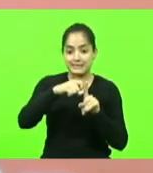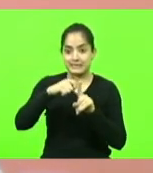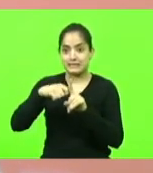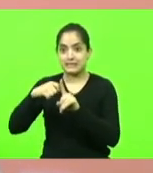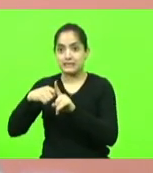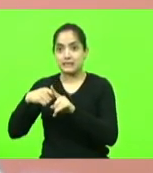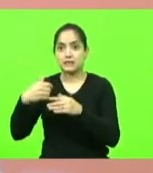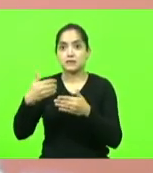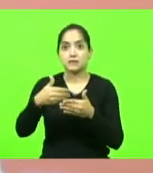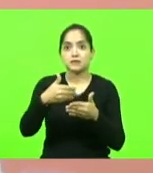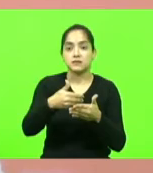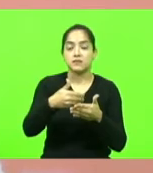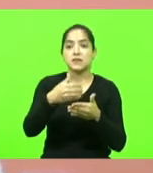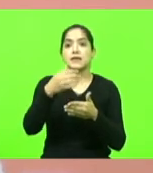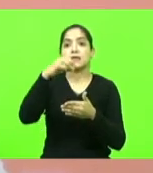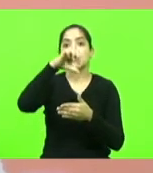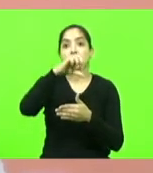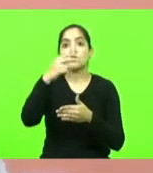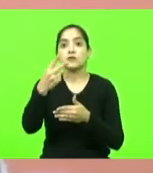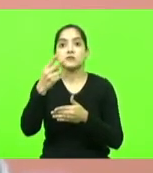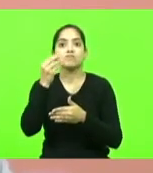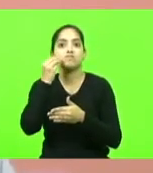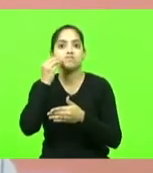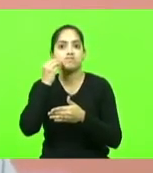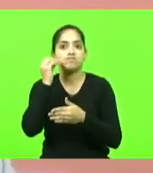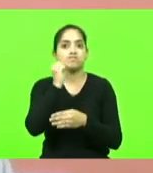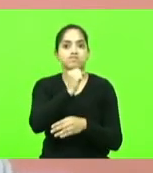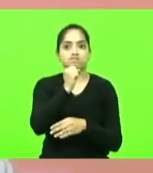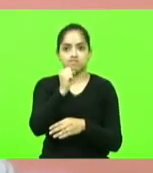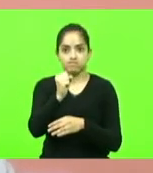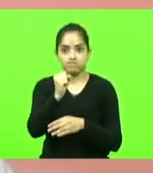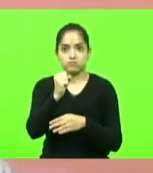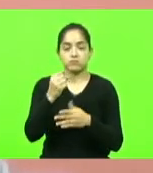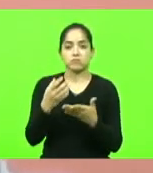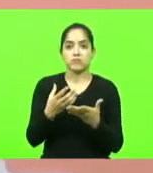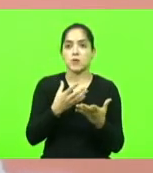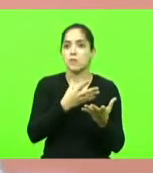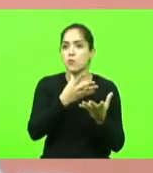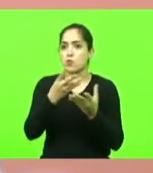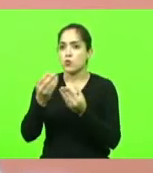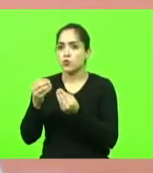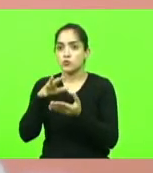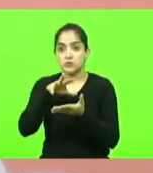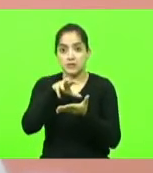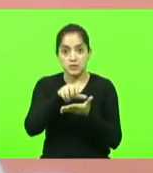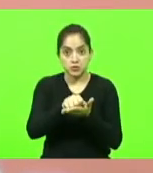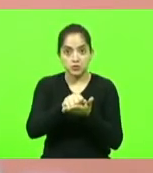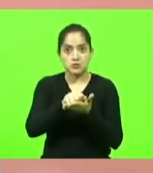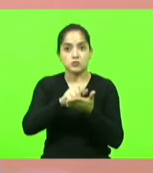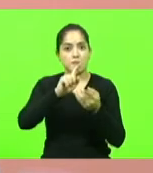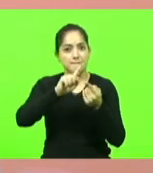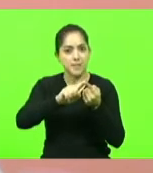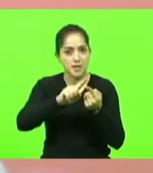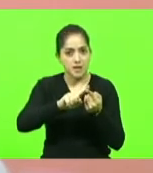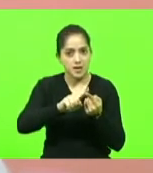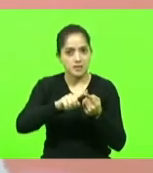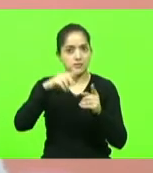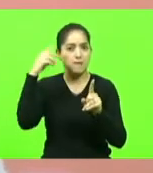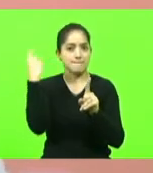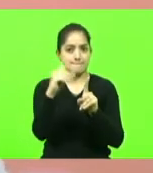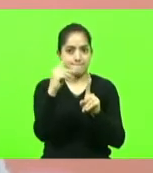92 tentativas de homicídio centenas de ocorrências de ameaça lesão corporal